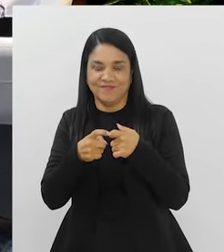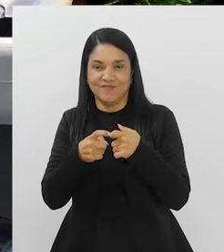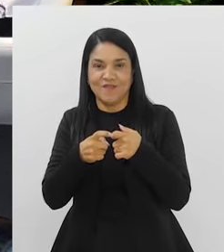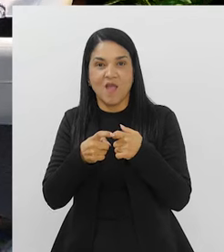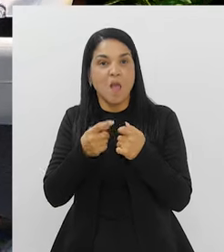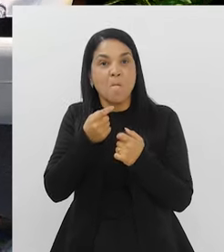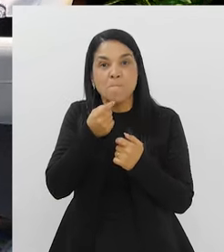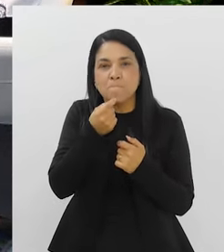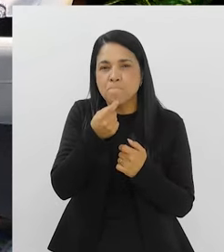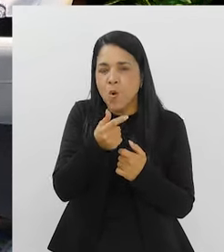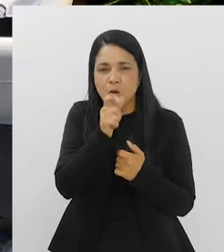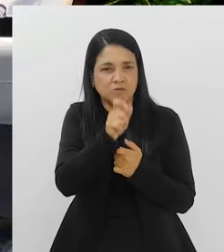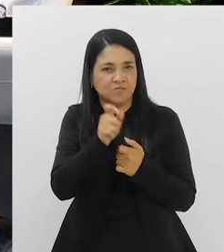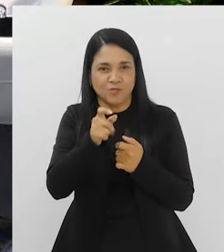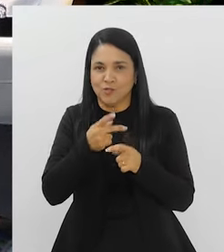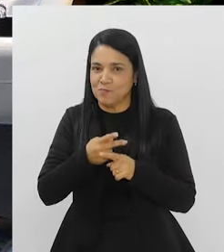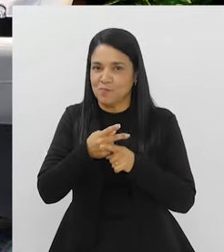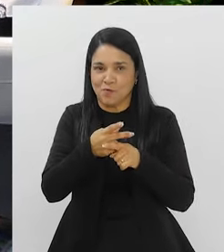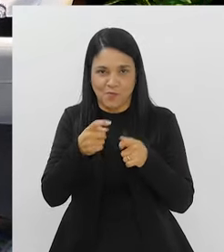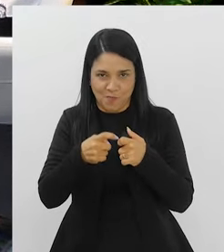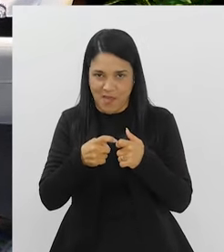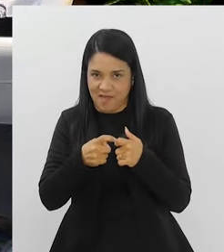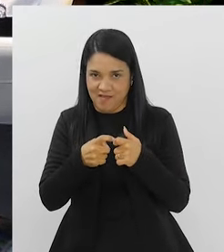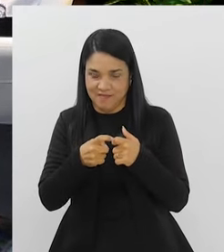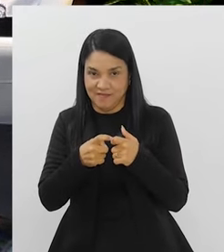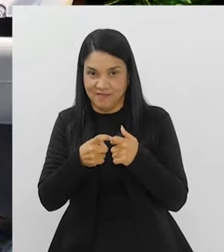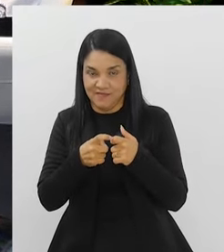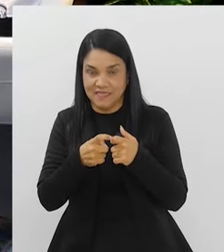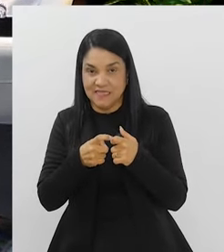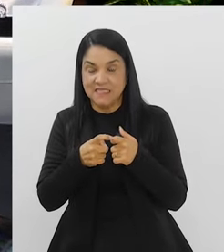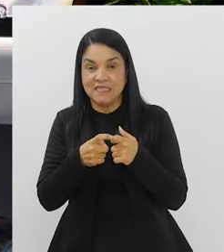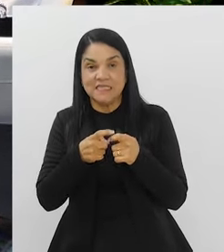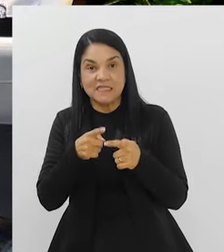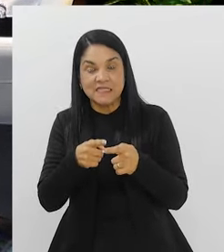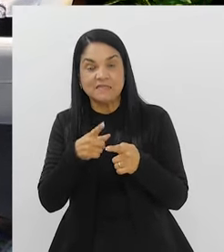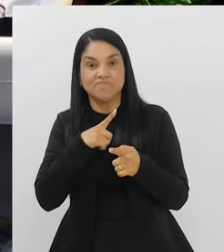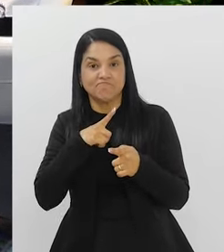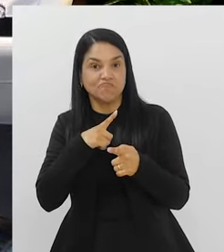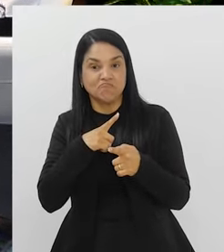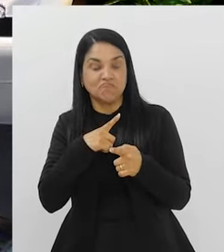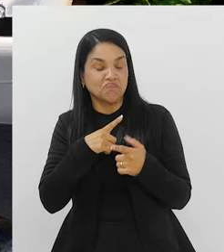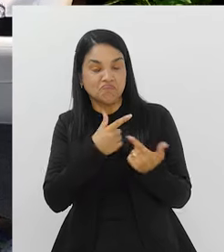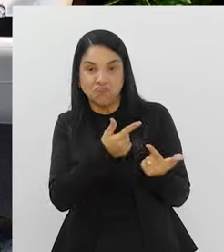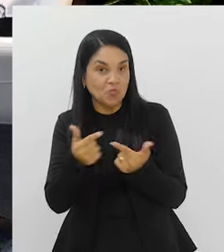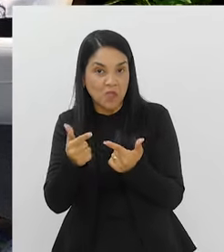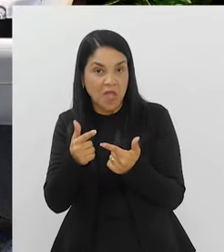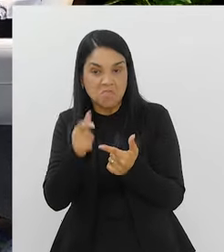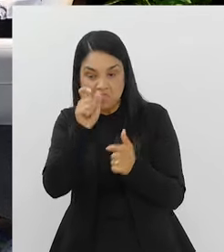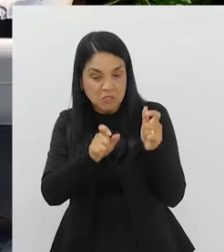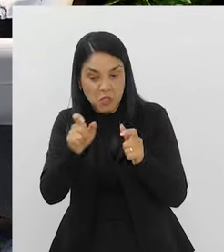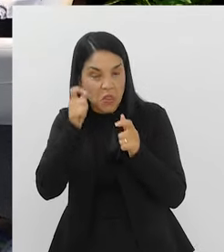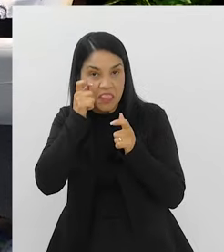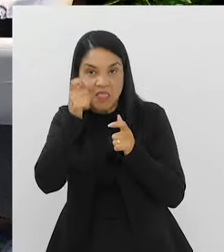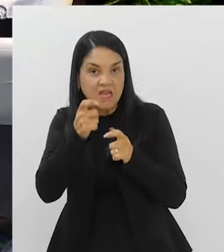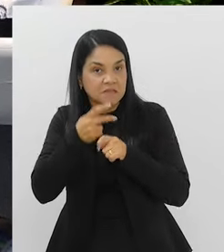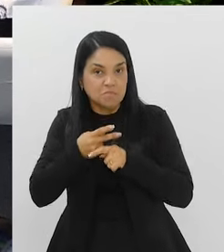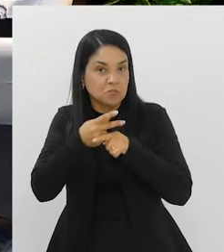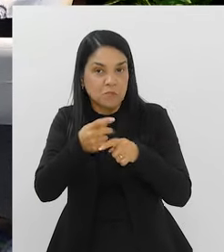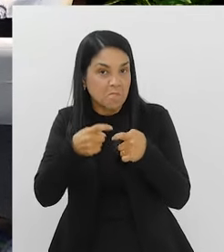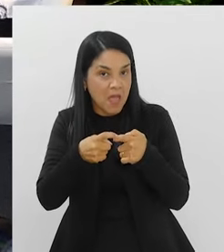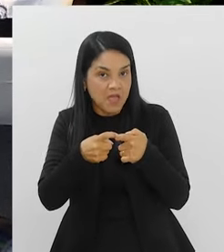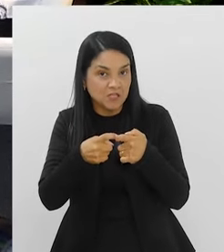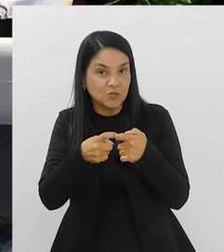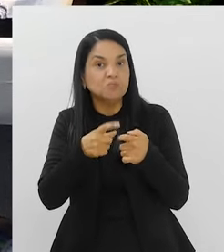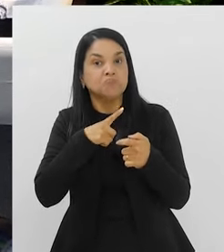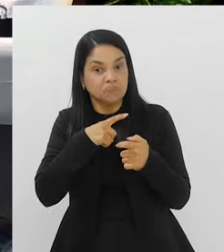a subnotificação ainda é muito grande, Ainda é muito grande. Se o número é tão alto, a previsão é tão alta e as pessoas ainda não procuram, é